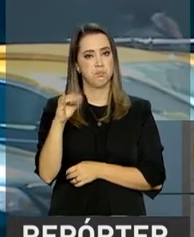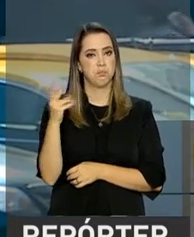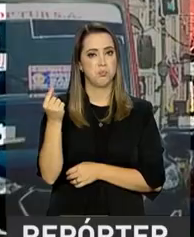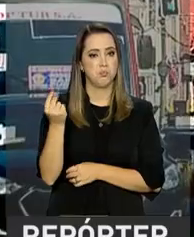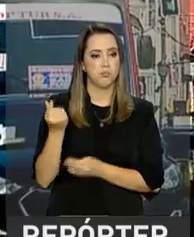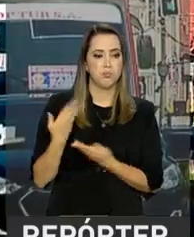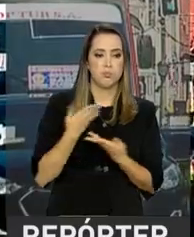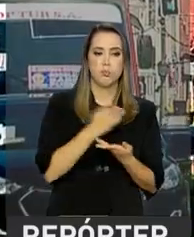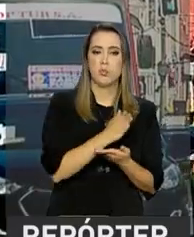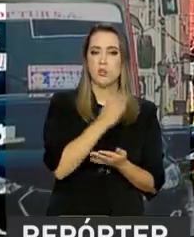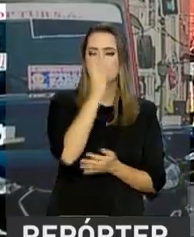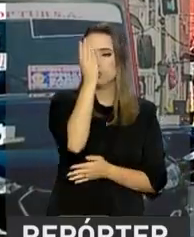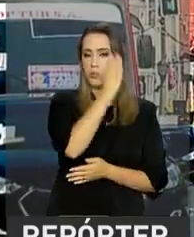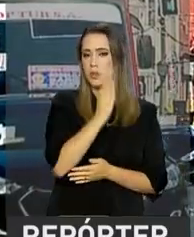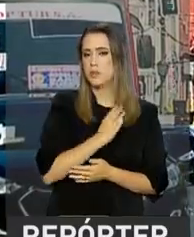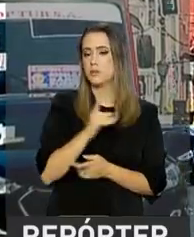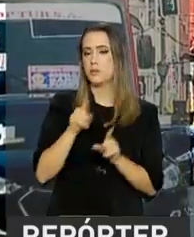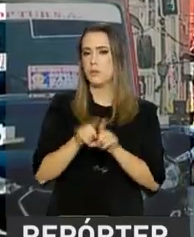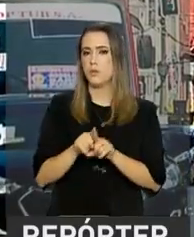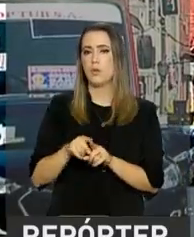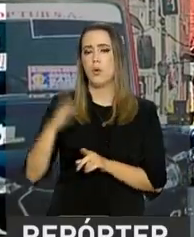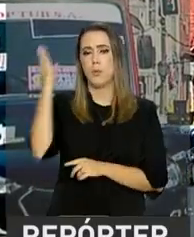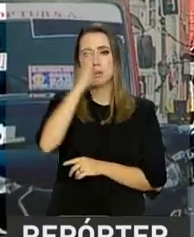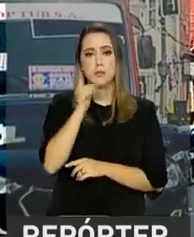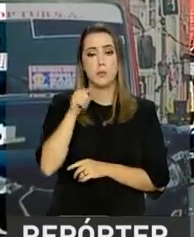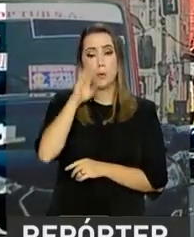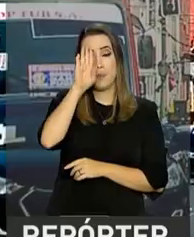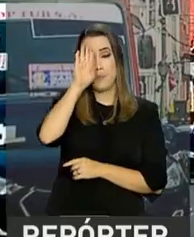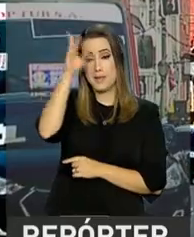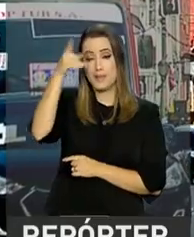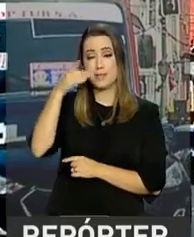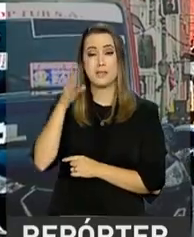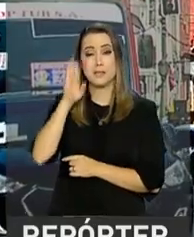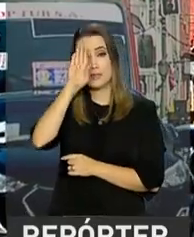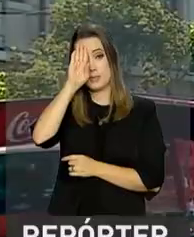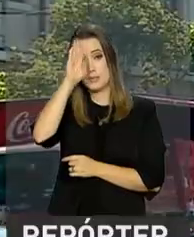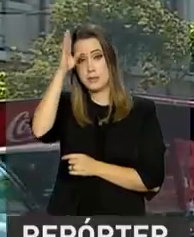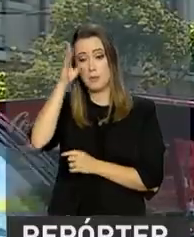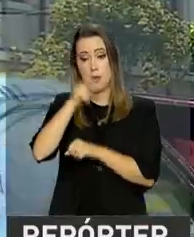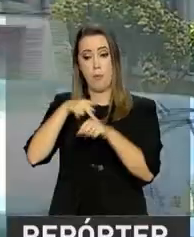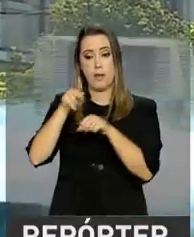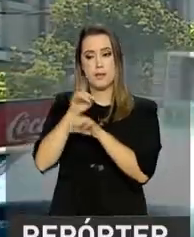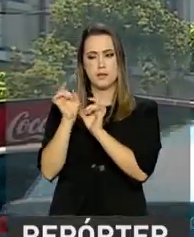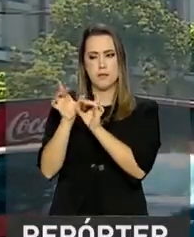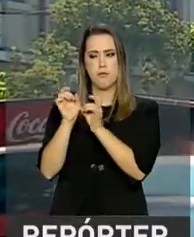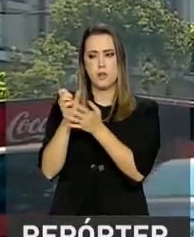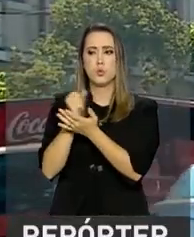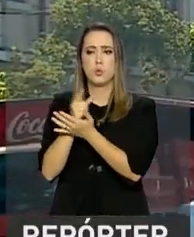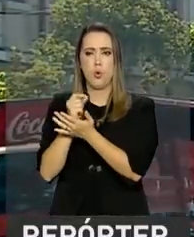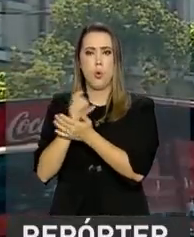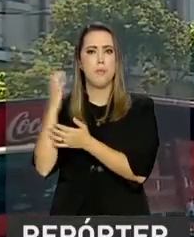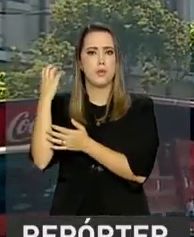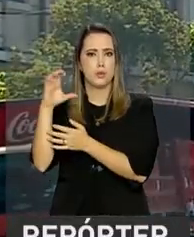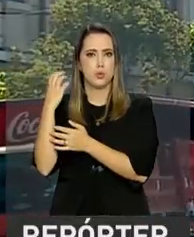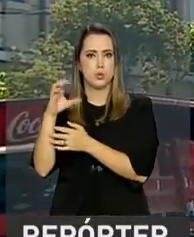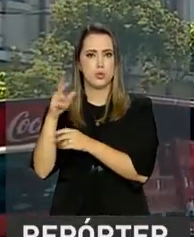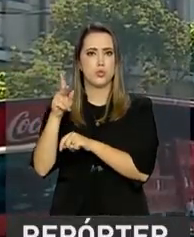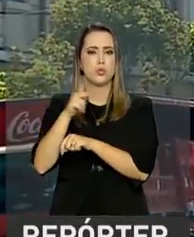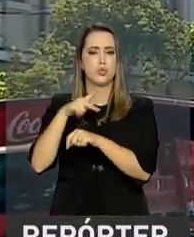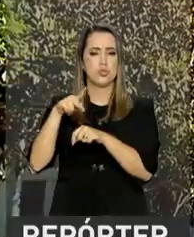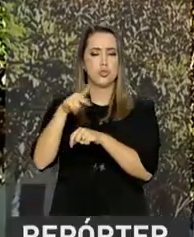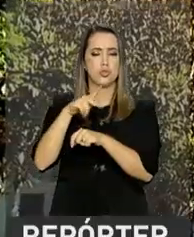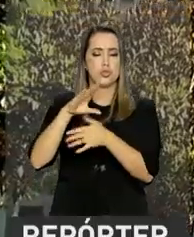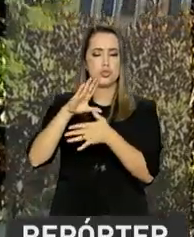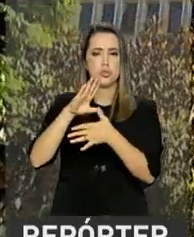dólares. O Brasil é o principal parceiro comercial do Chile na América do Sul. Já o Chile é o segundo principal parceiro do Brasil na